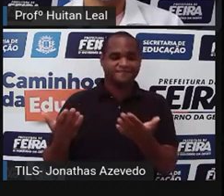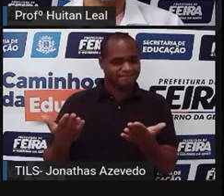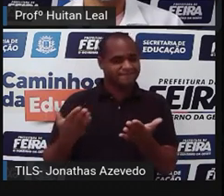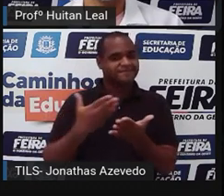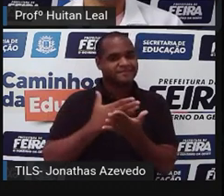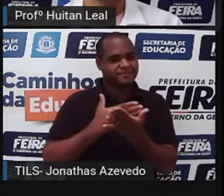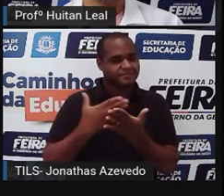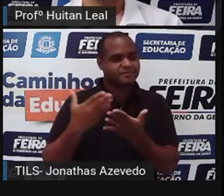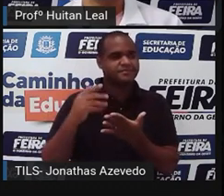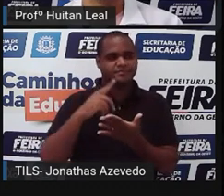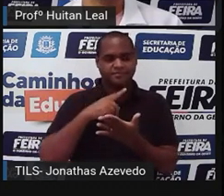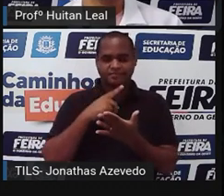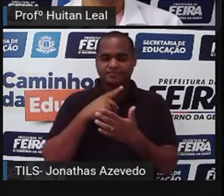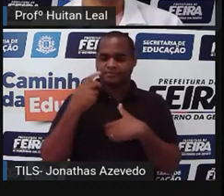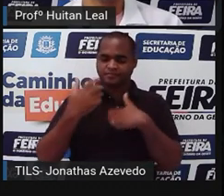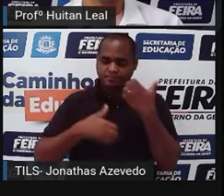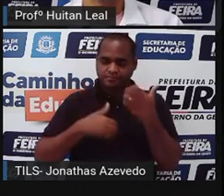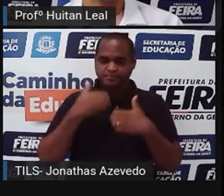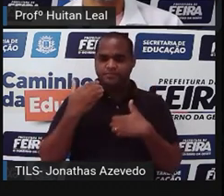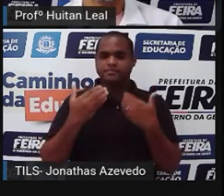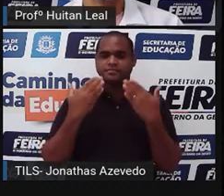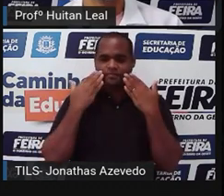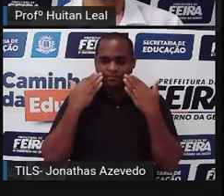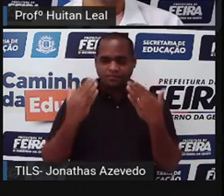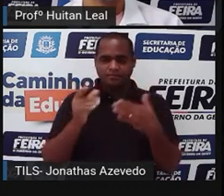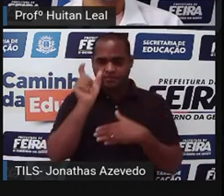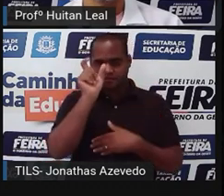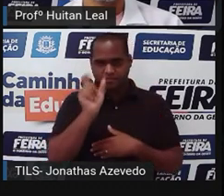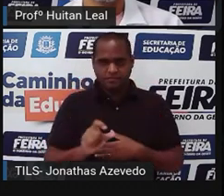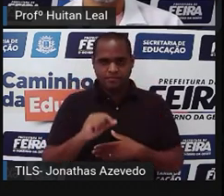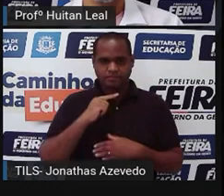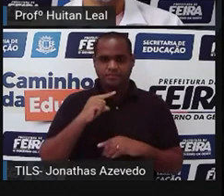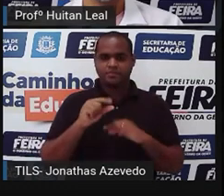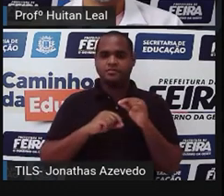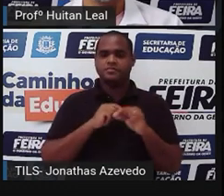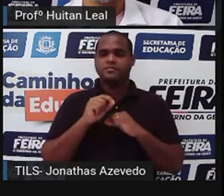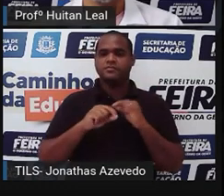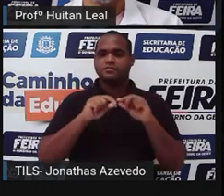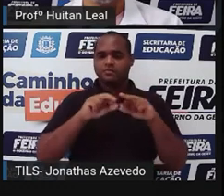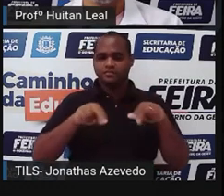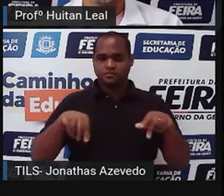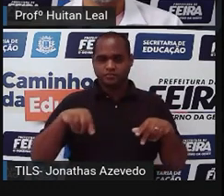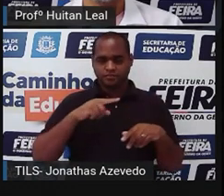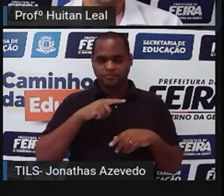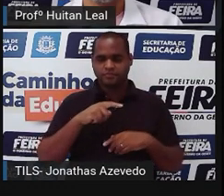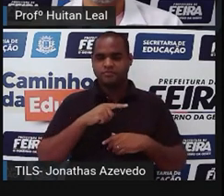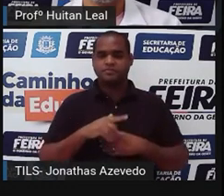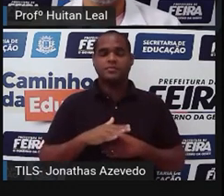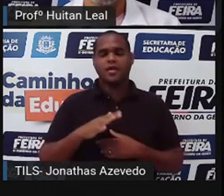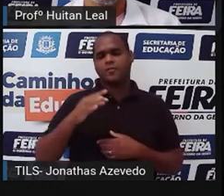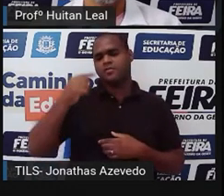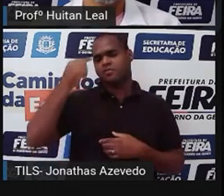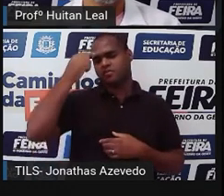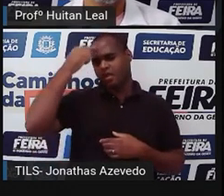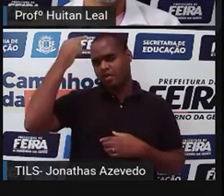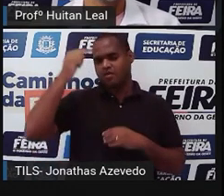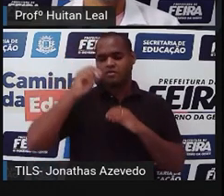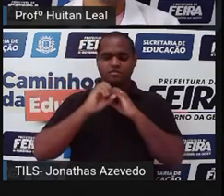introdução de um conto é a apresentação inicial da história. É que você vai começar a ter uma ideia